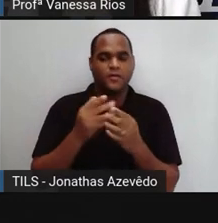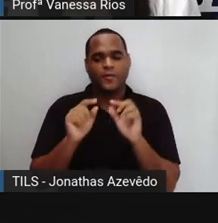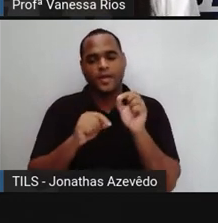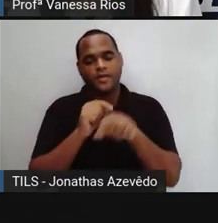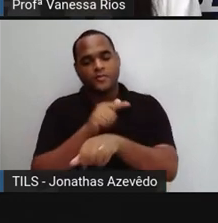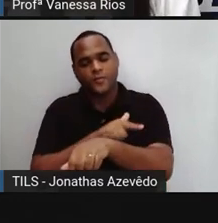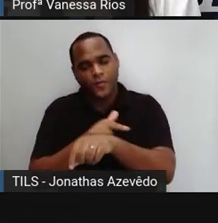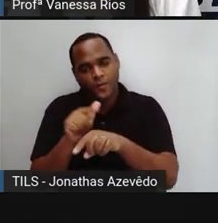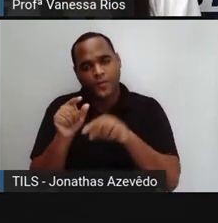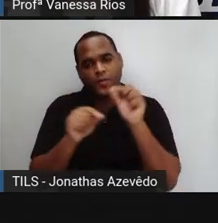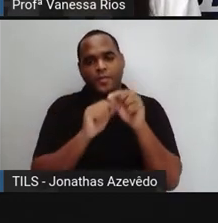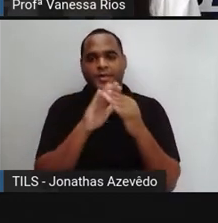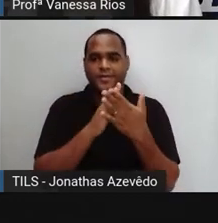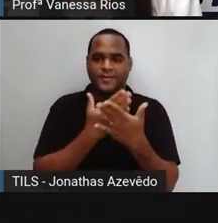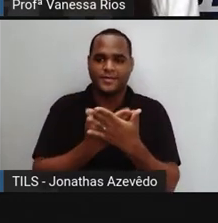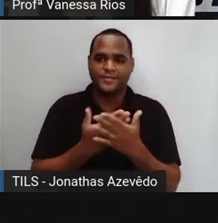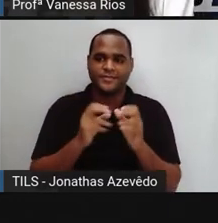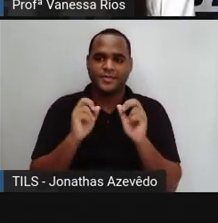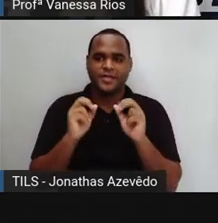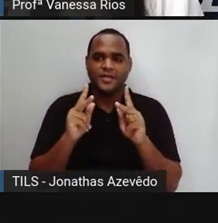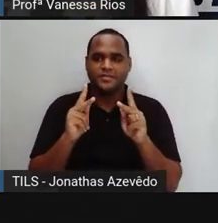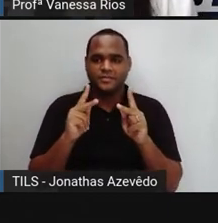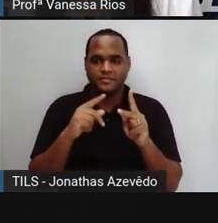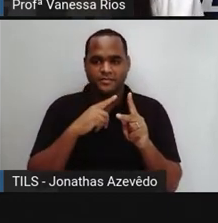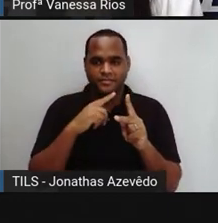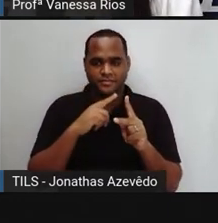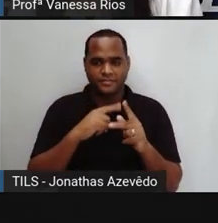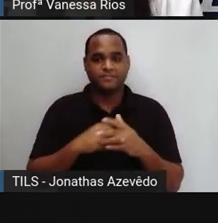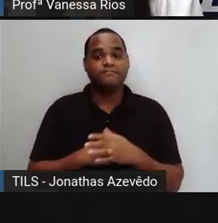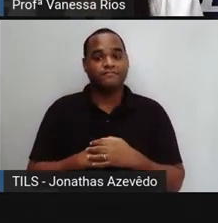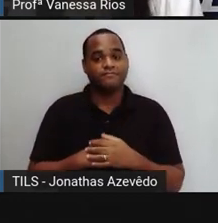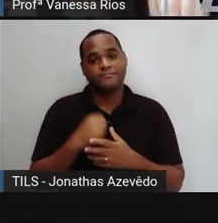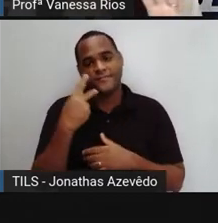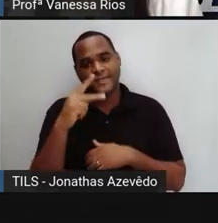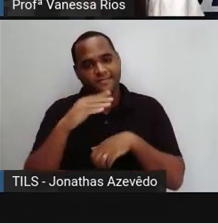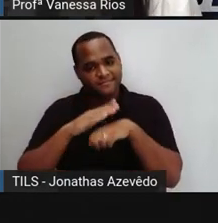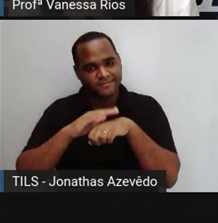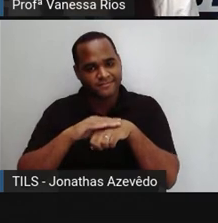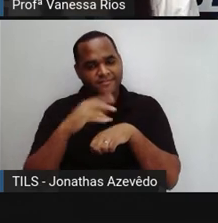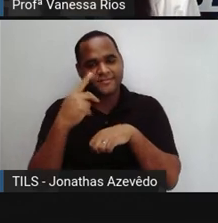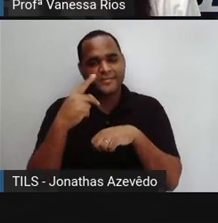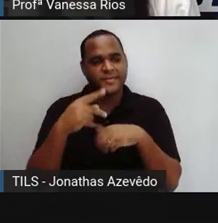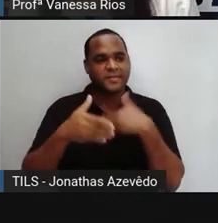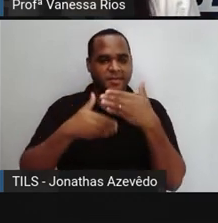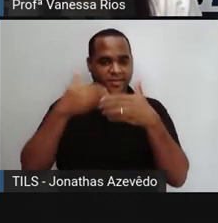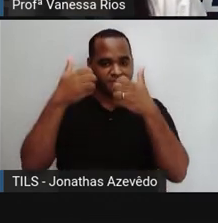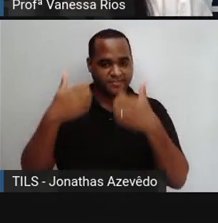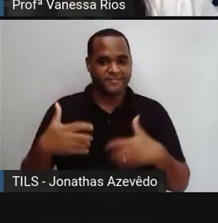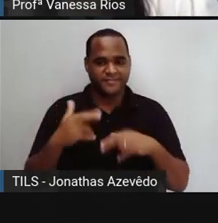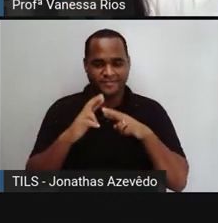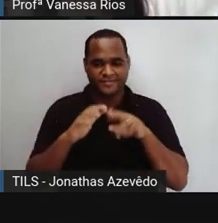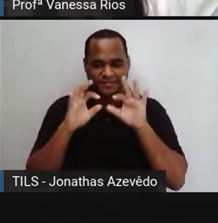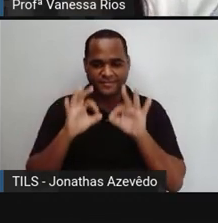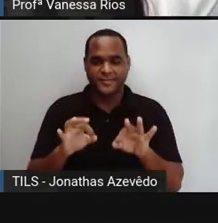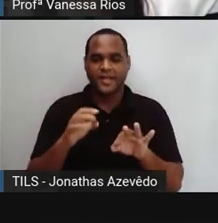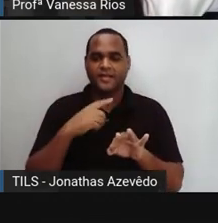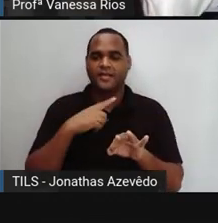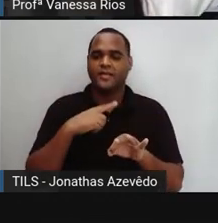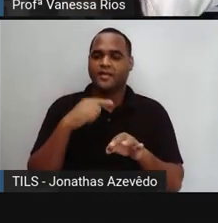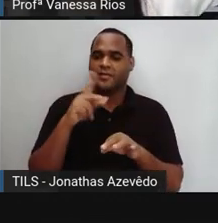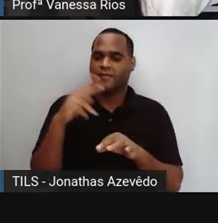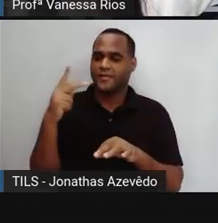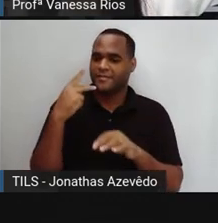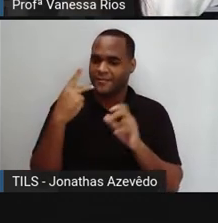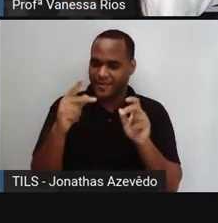comportamento da escola. Agora é com você. Dá seguimento aí com a atividade que essa própria professora preparou.